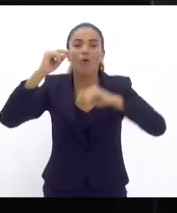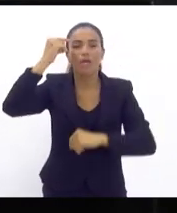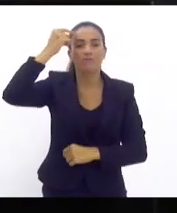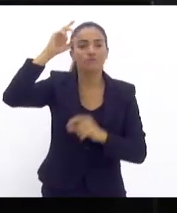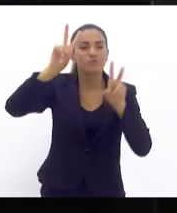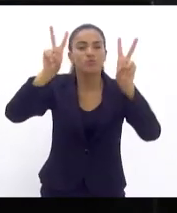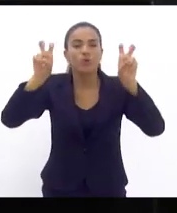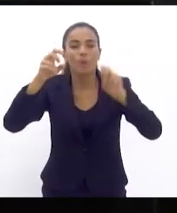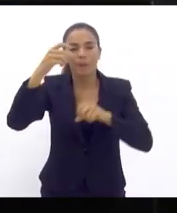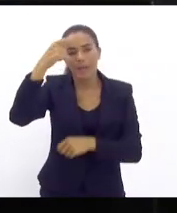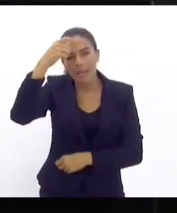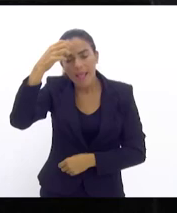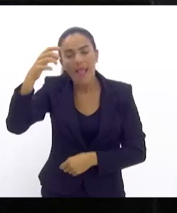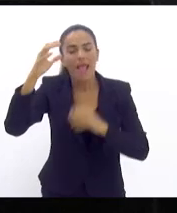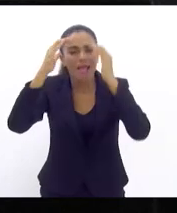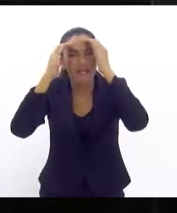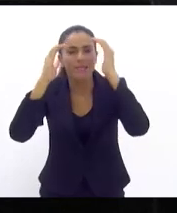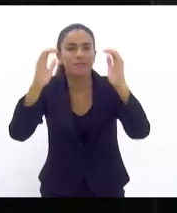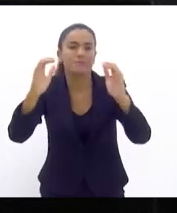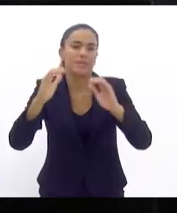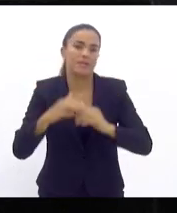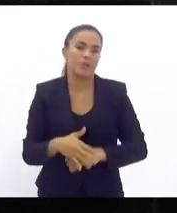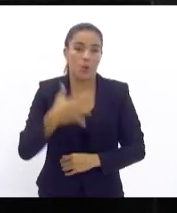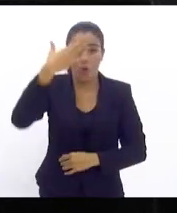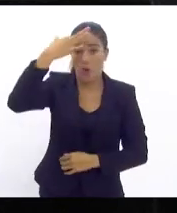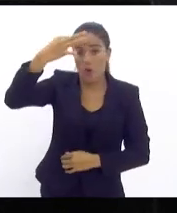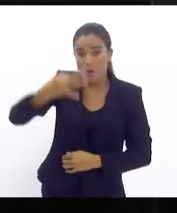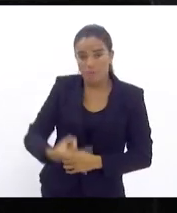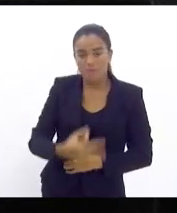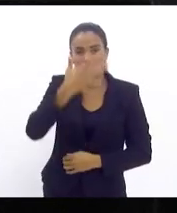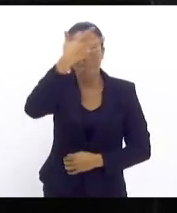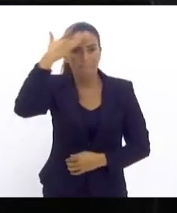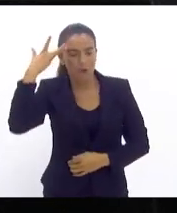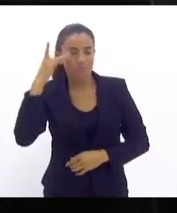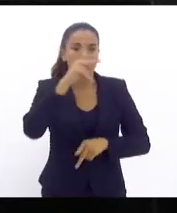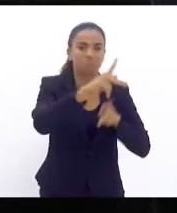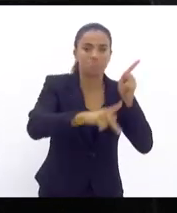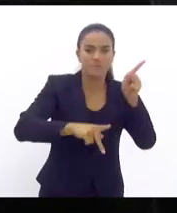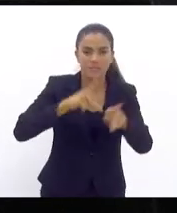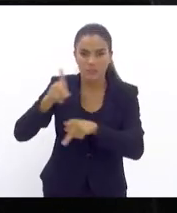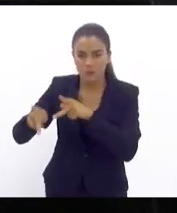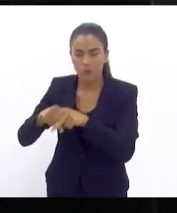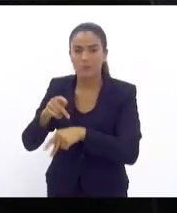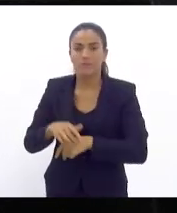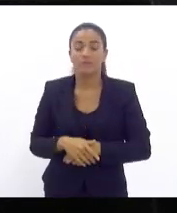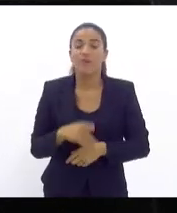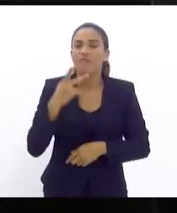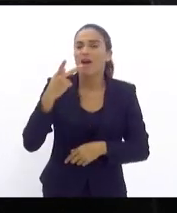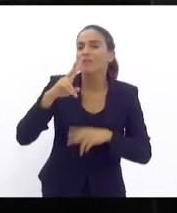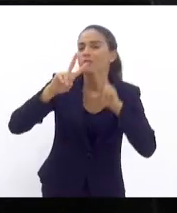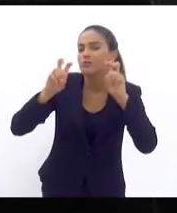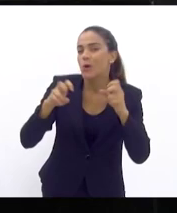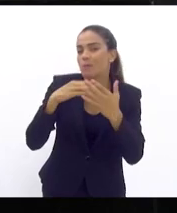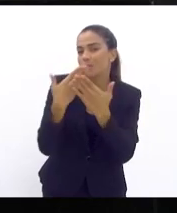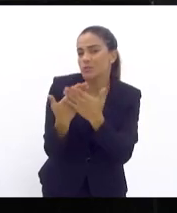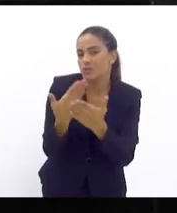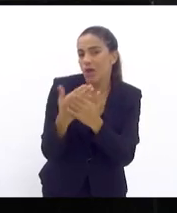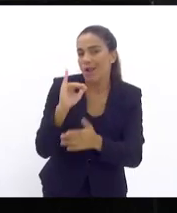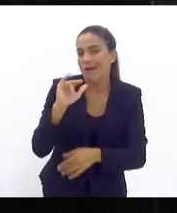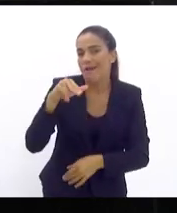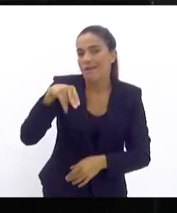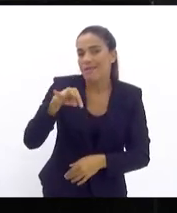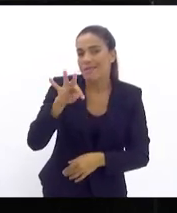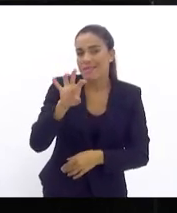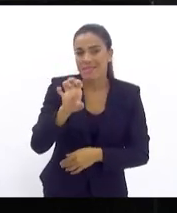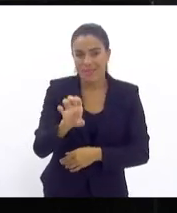de compreensão da diferença de povos e de pessoas. Falo aqui das escolas interculturais. Na